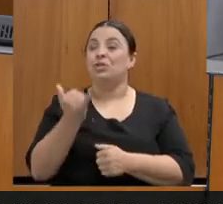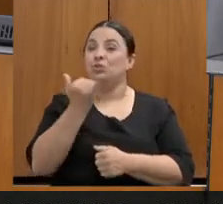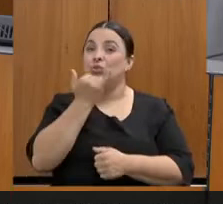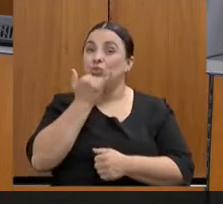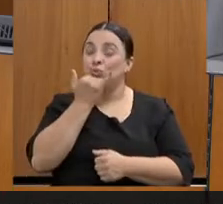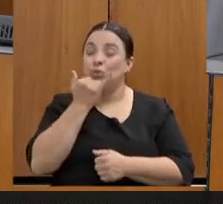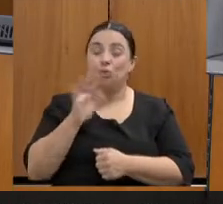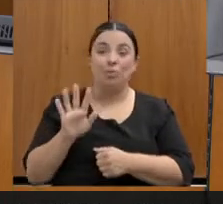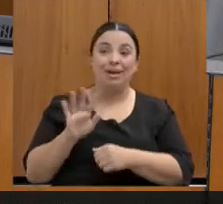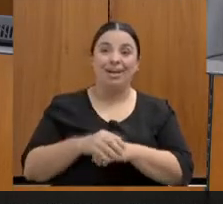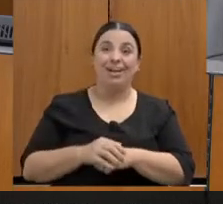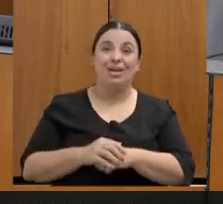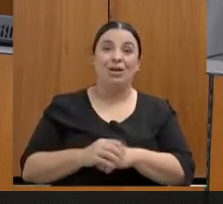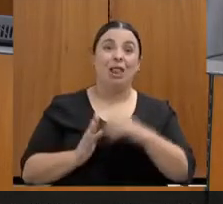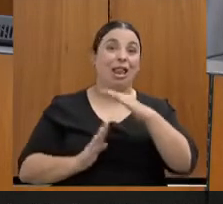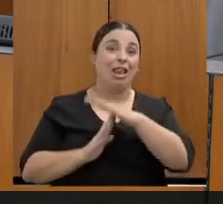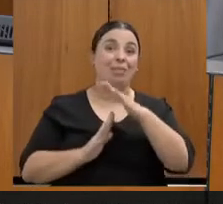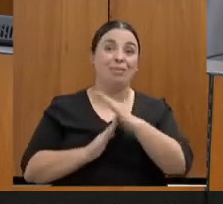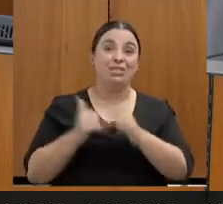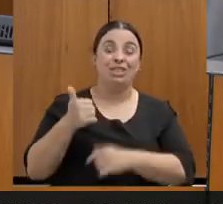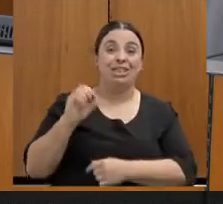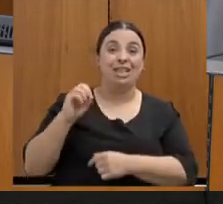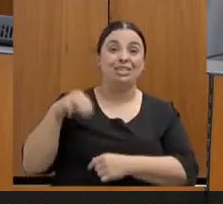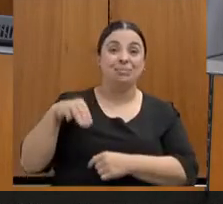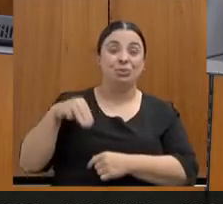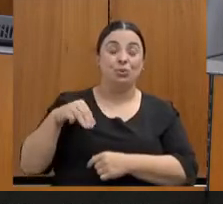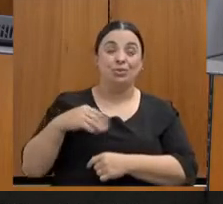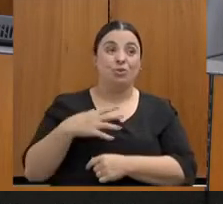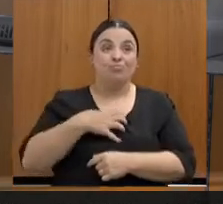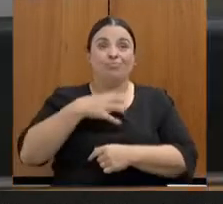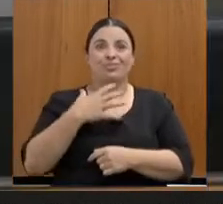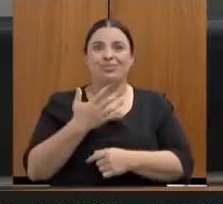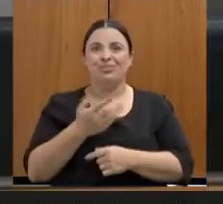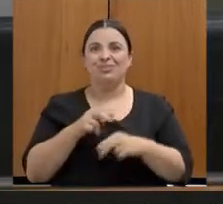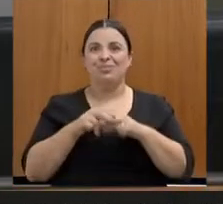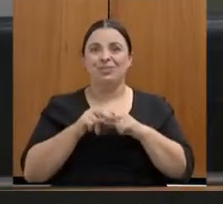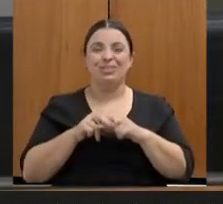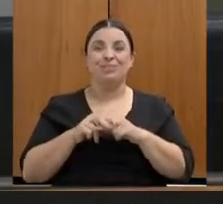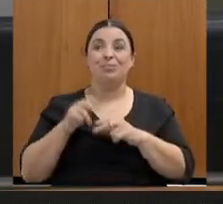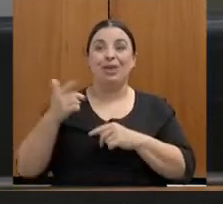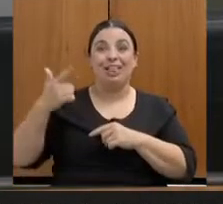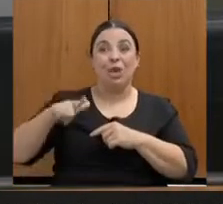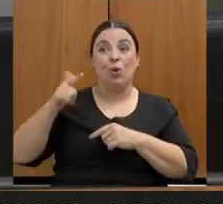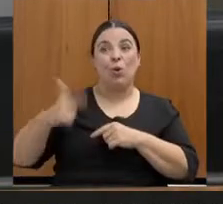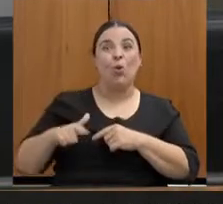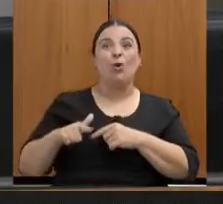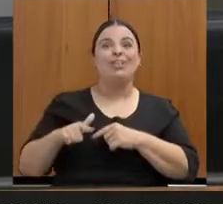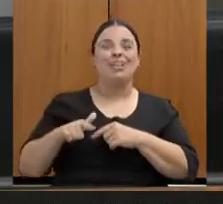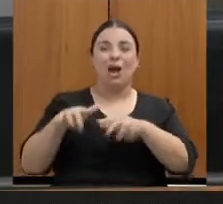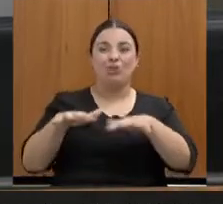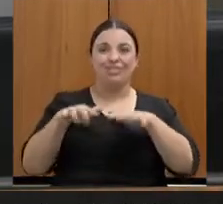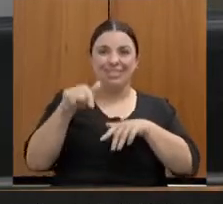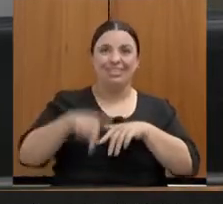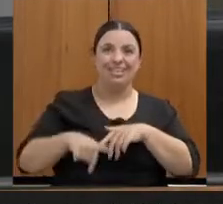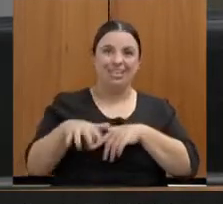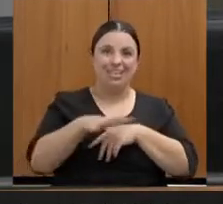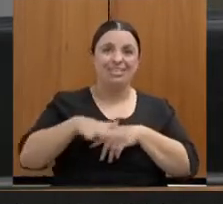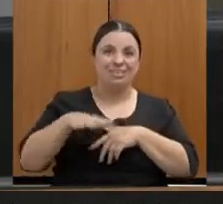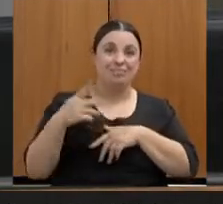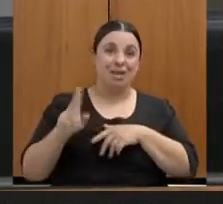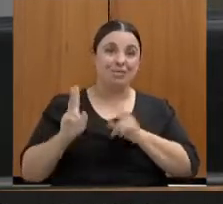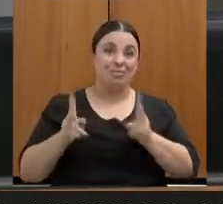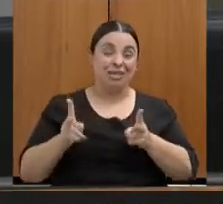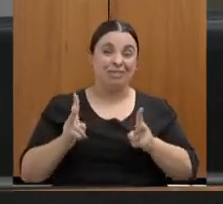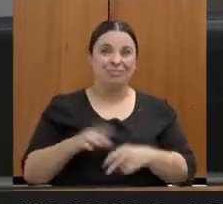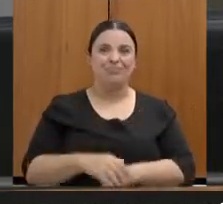tenho. Mas eu queria só aproveitar que você estava falando sobre uma delegacia da região metropolitana que tem um